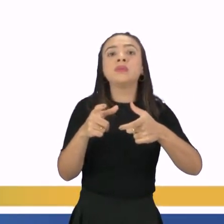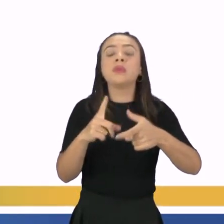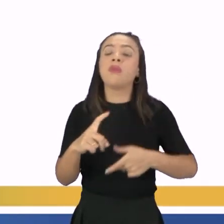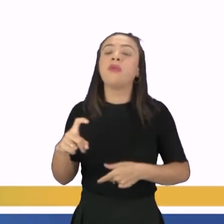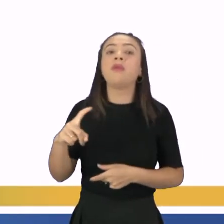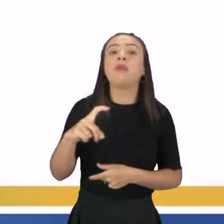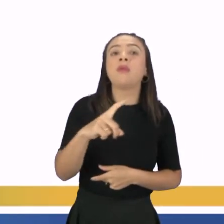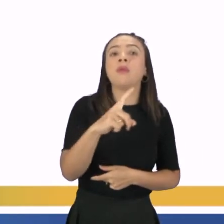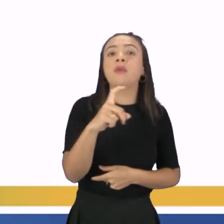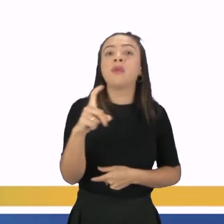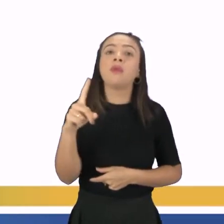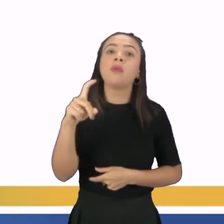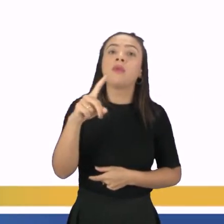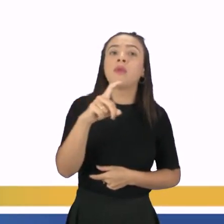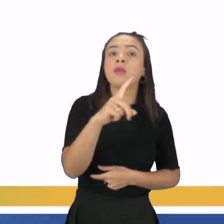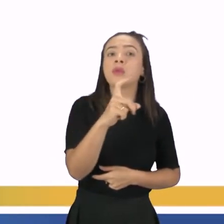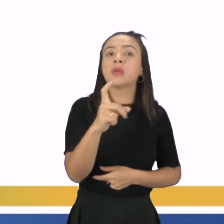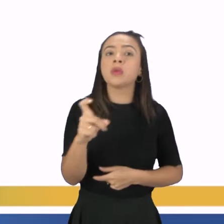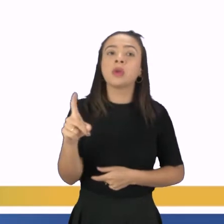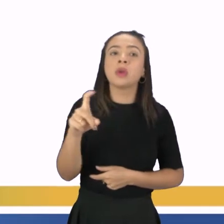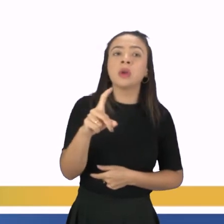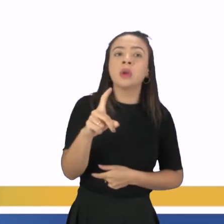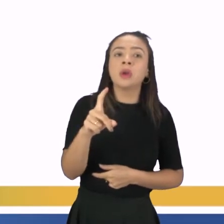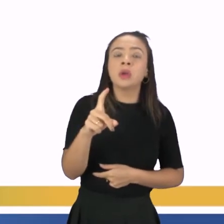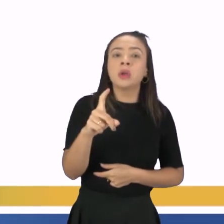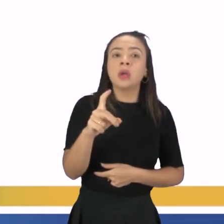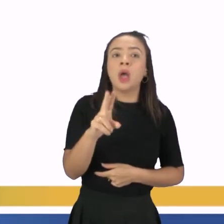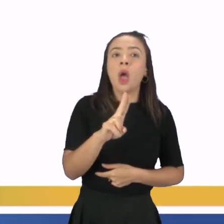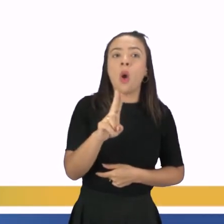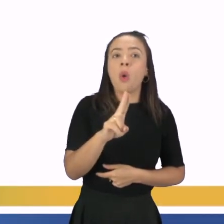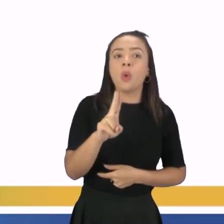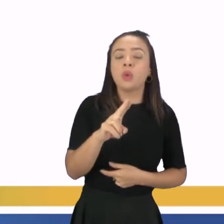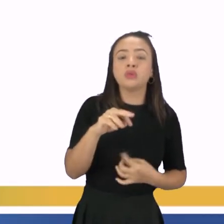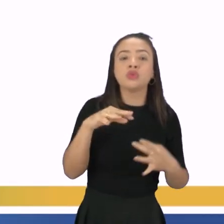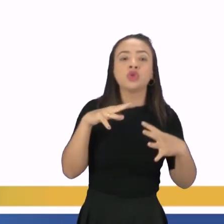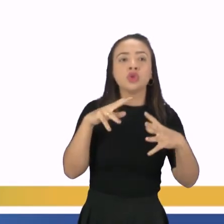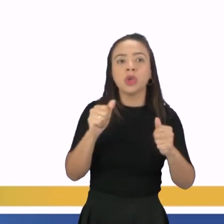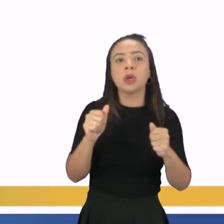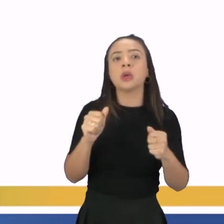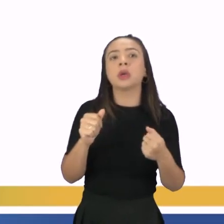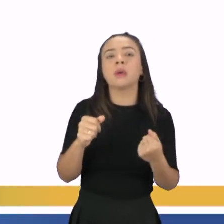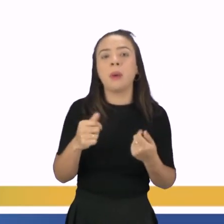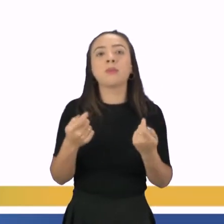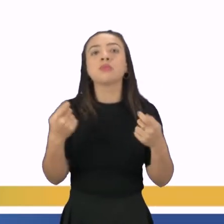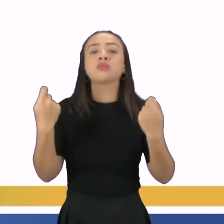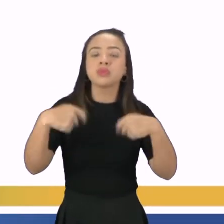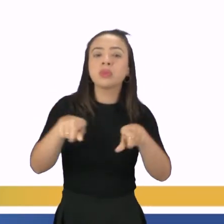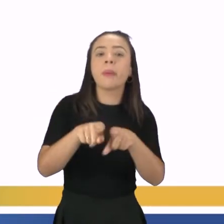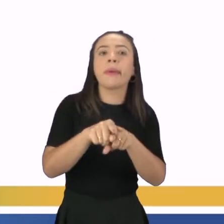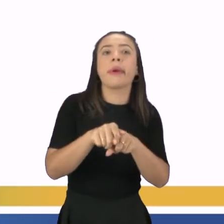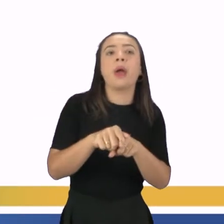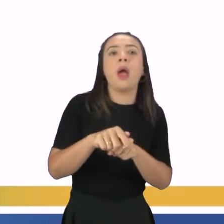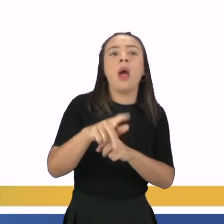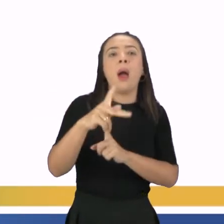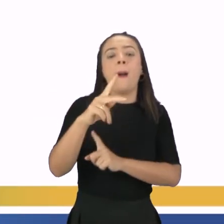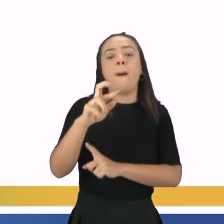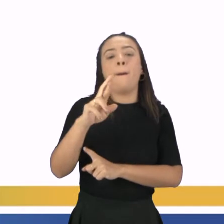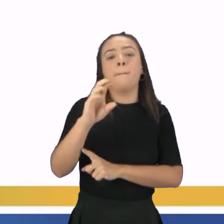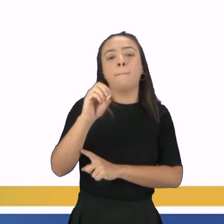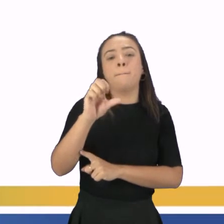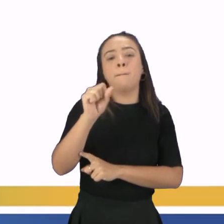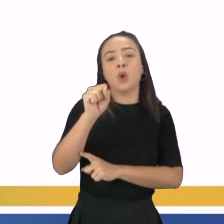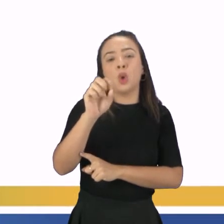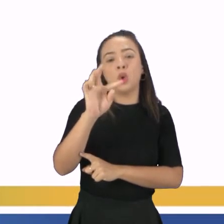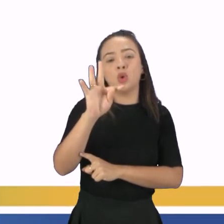passa por glândulas seminais, tá? Glândulas seminais é uma classificação geral, tá? Ela engloba a próstata Ela engloba as glândulas